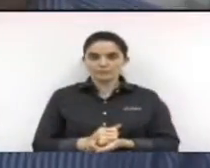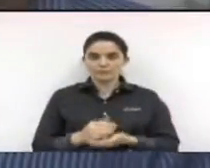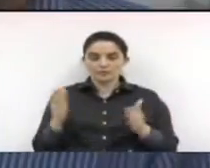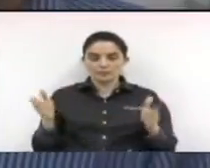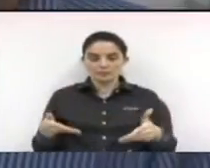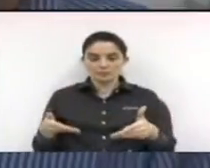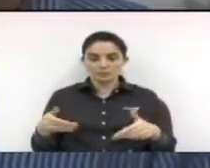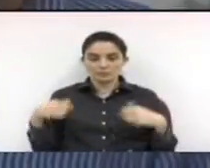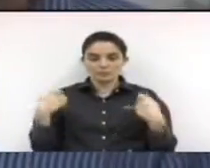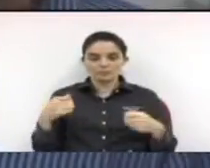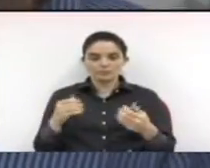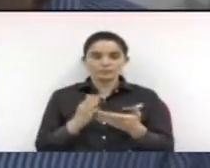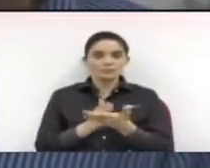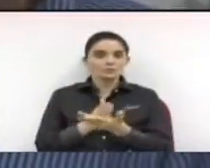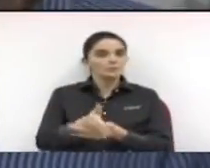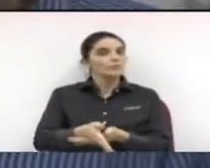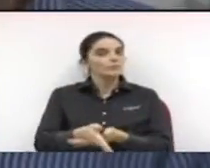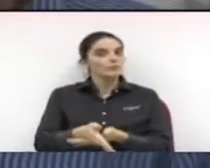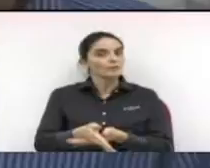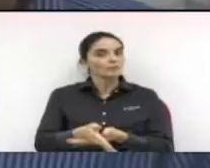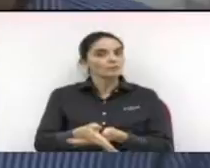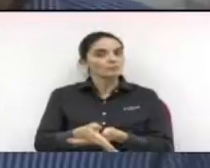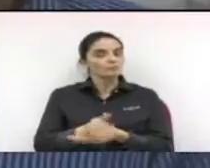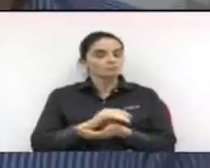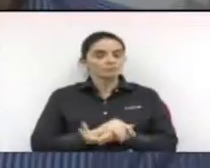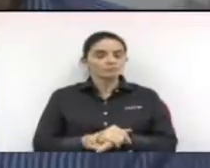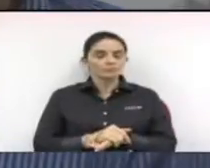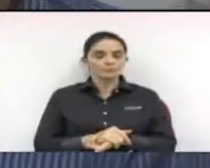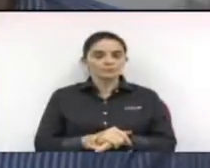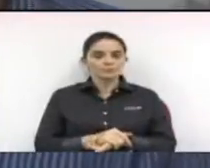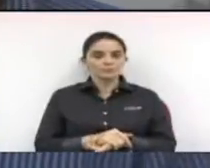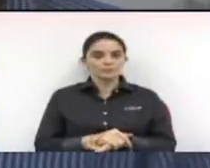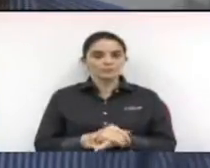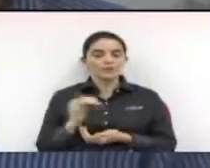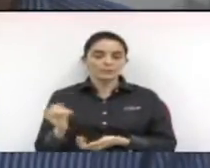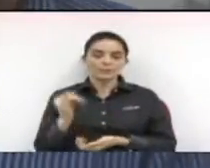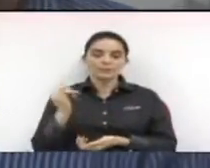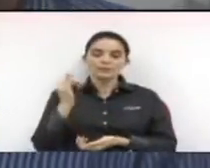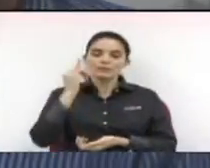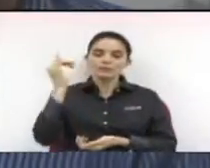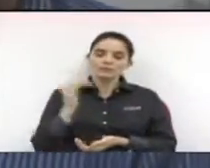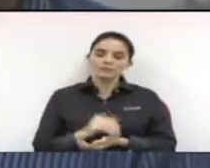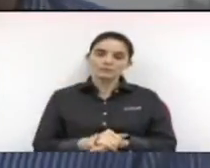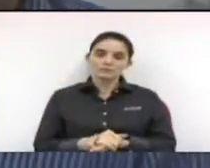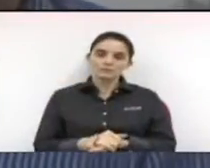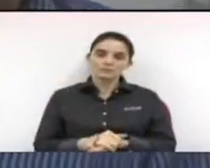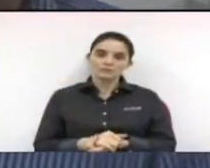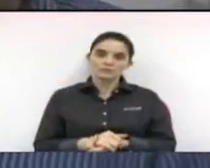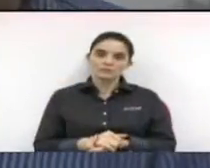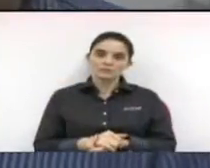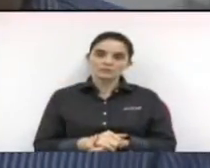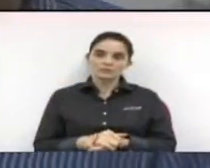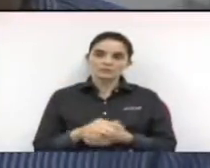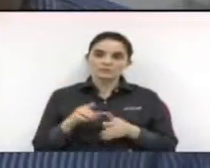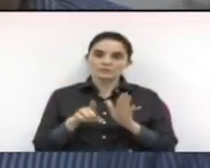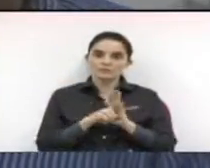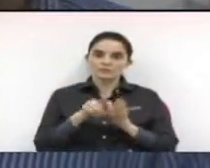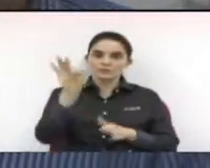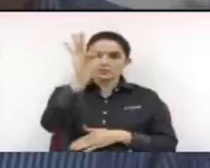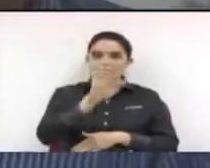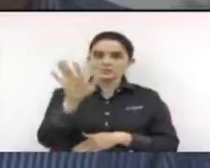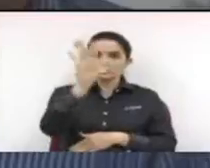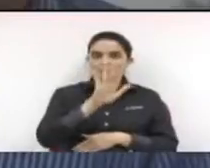aprovar, já que está vinculado no orçamento, isso é muito importante. A Constituição Federal, no artigo